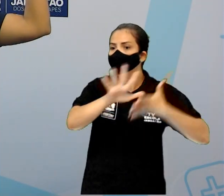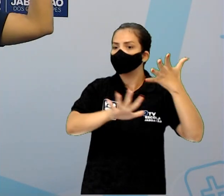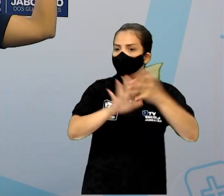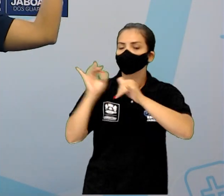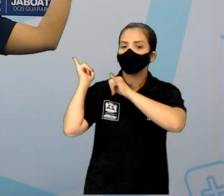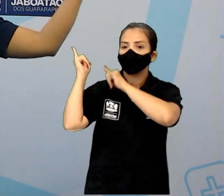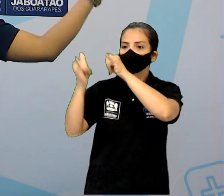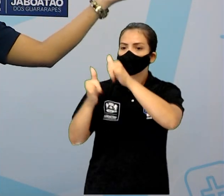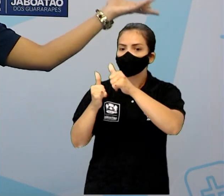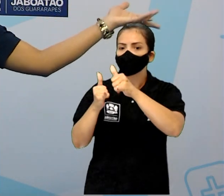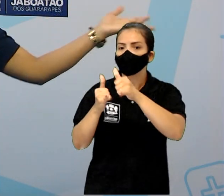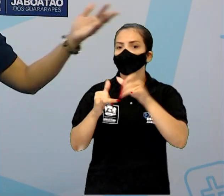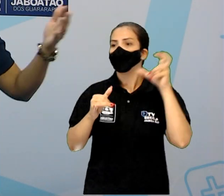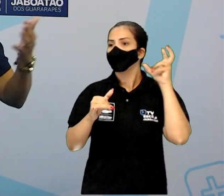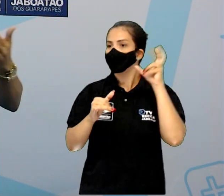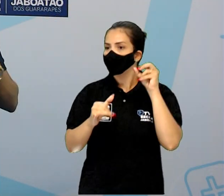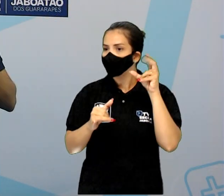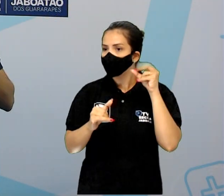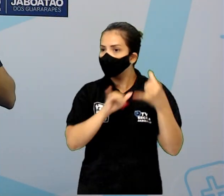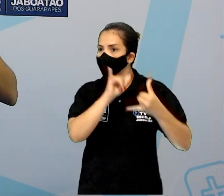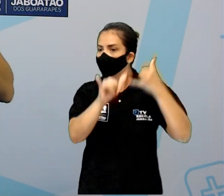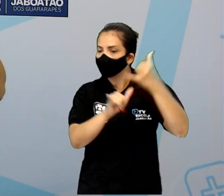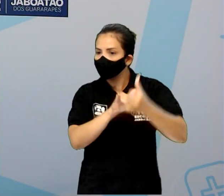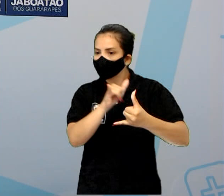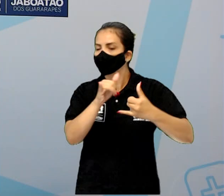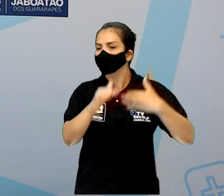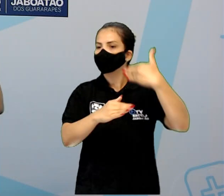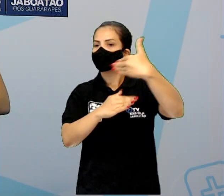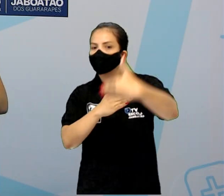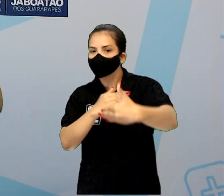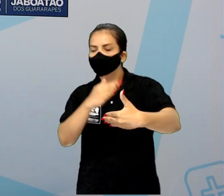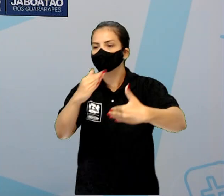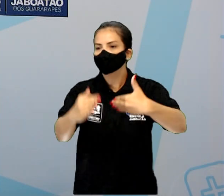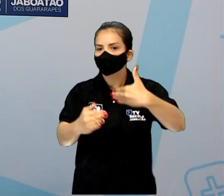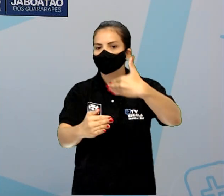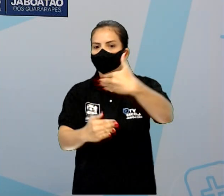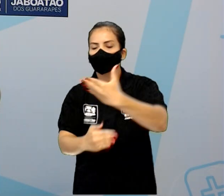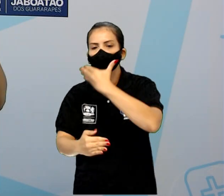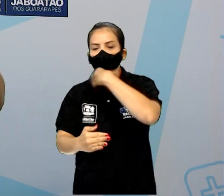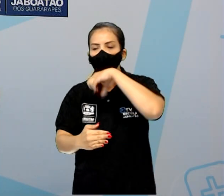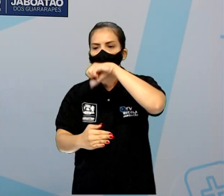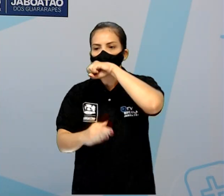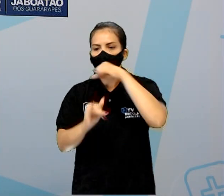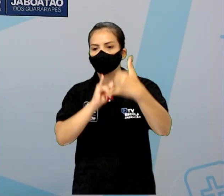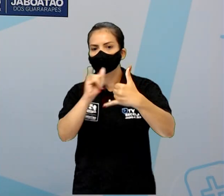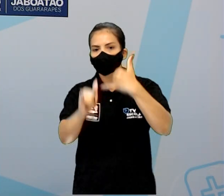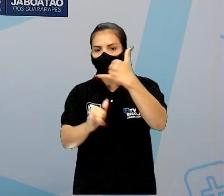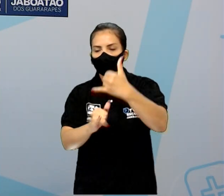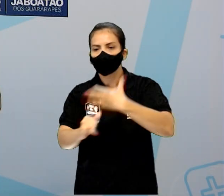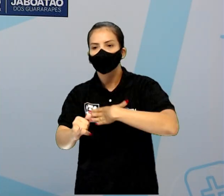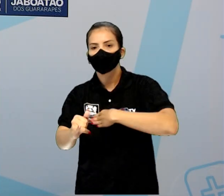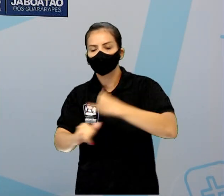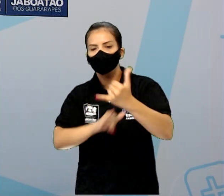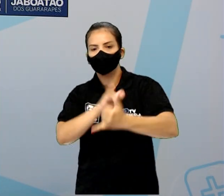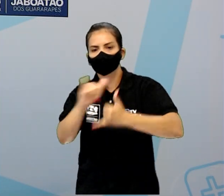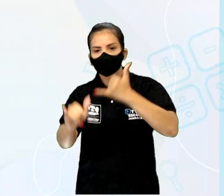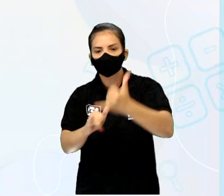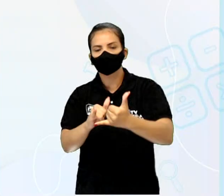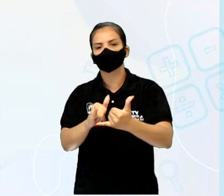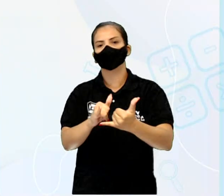Ah, eu escutei uma lenda que meus avós cantavam. E vai passando de pai para filho. Mas preservando aquela cultura daquele lugar.